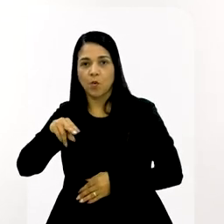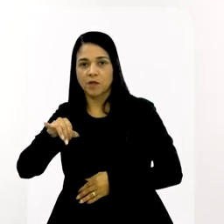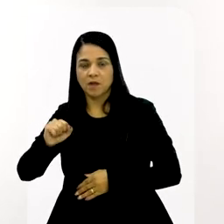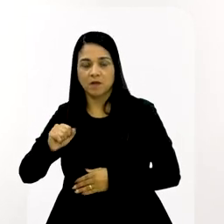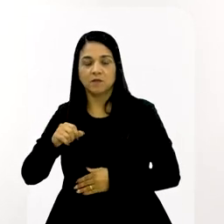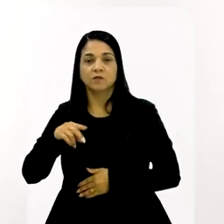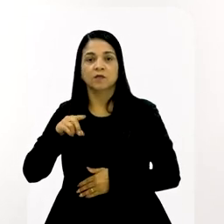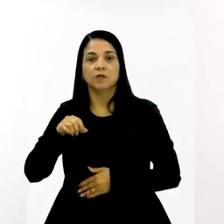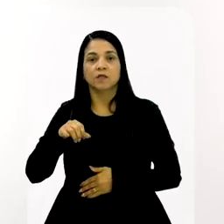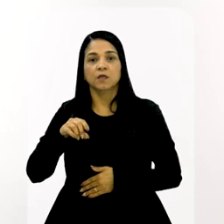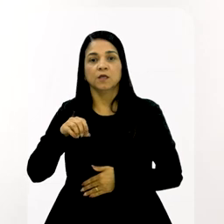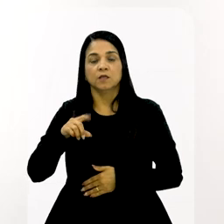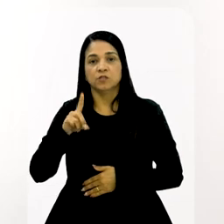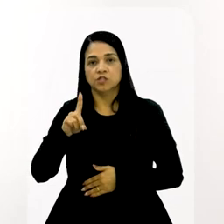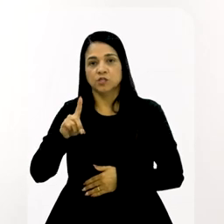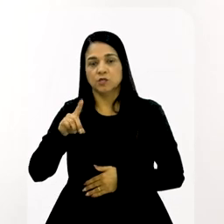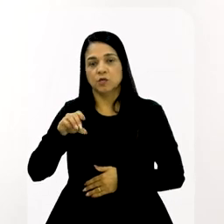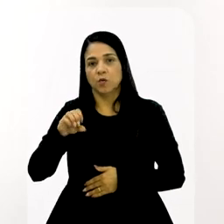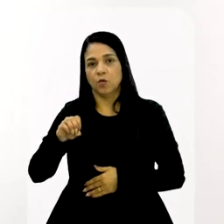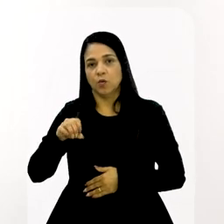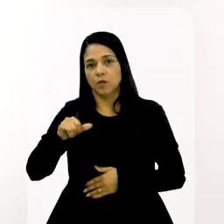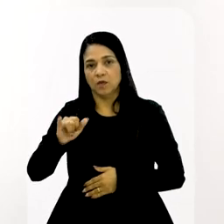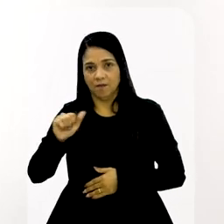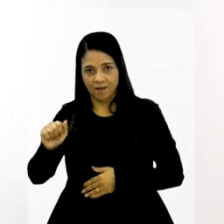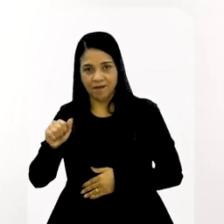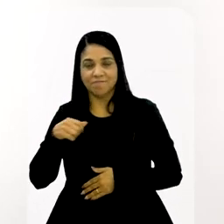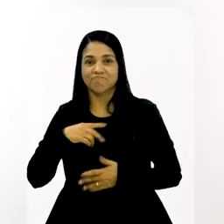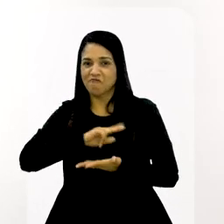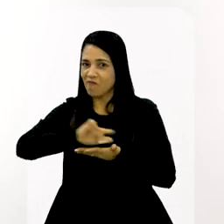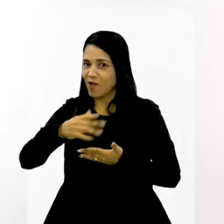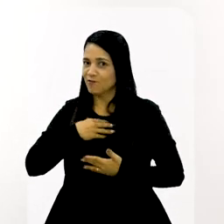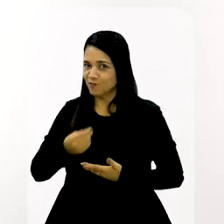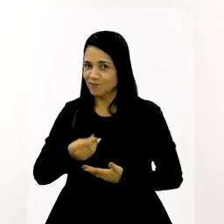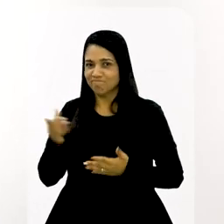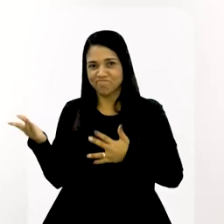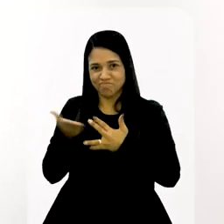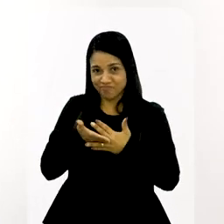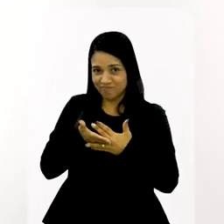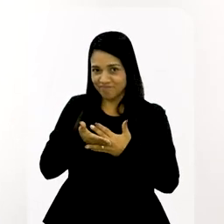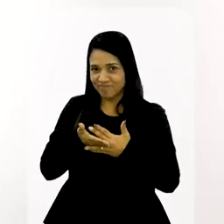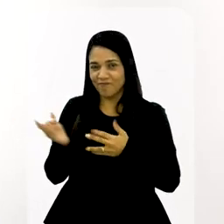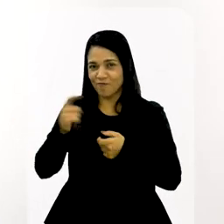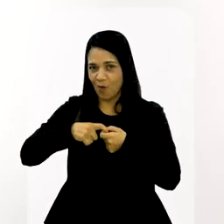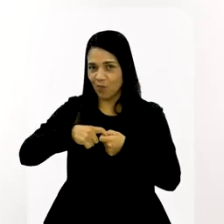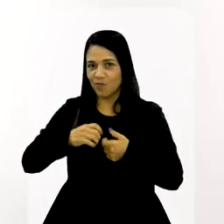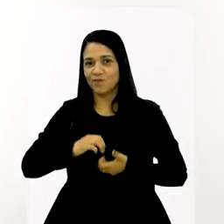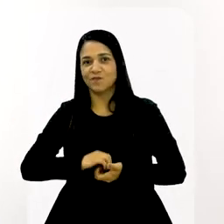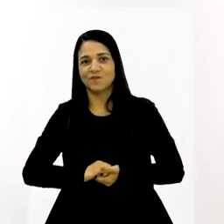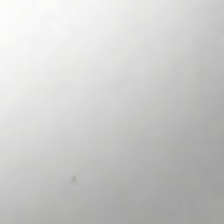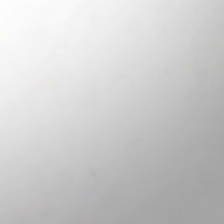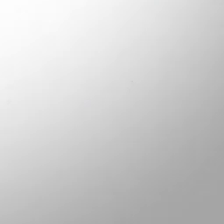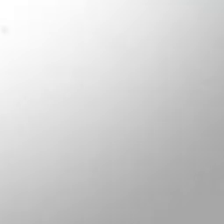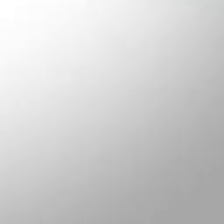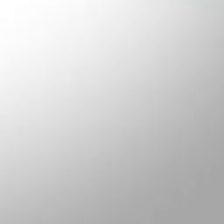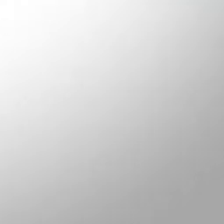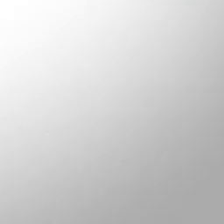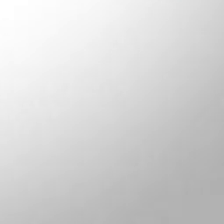com a mãe Mônica de Oiá, porque aí são muitos filhos que ela tem ouvido falar. Em um intervalo a gente já volta.